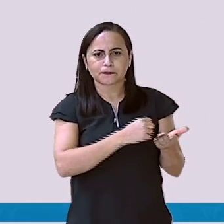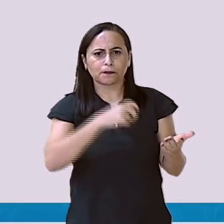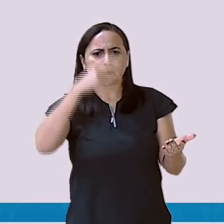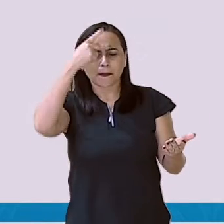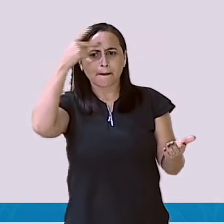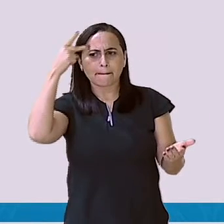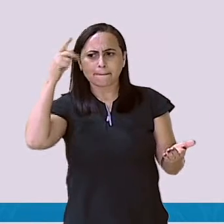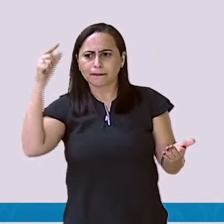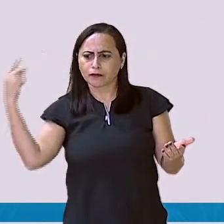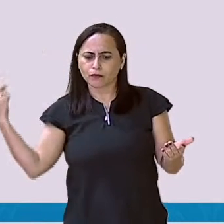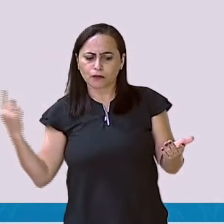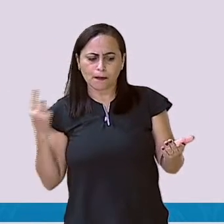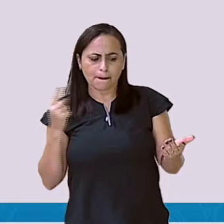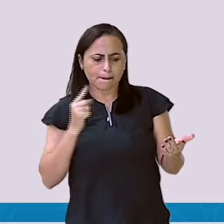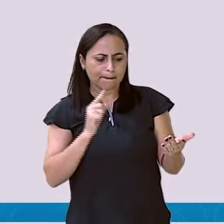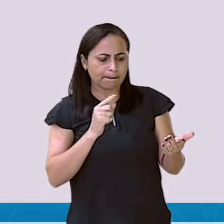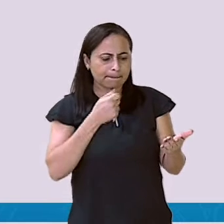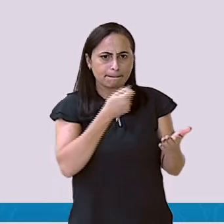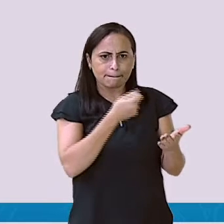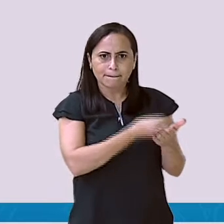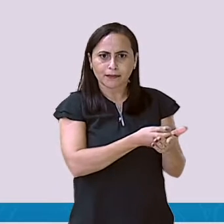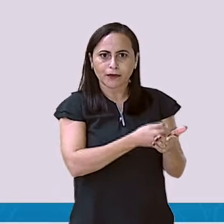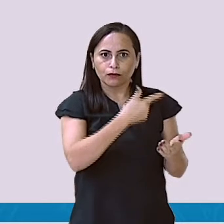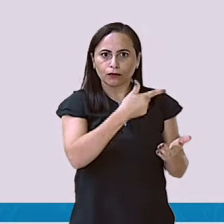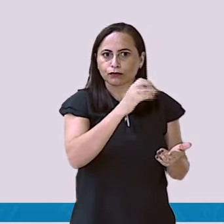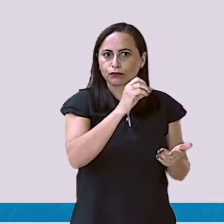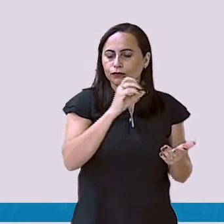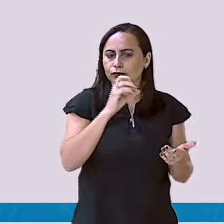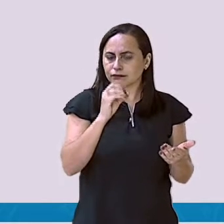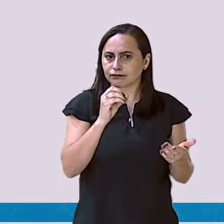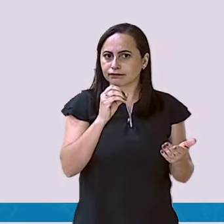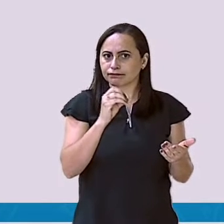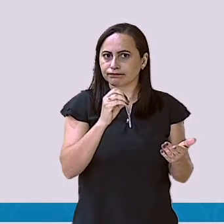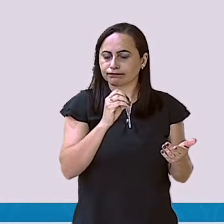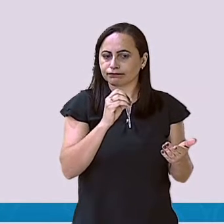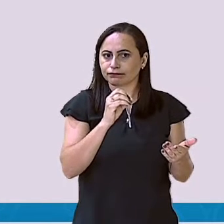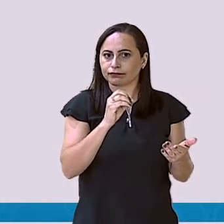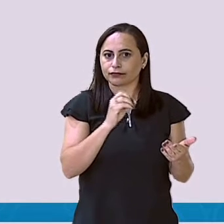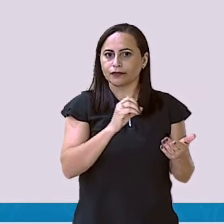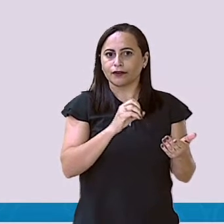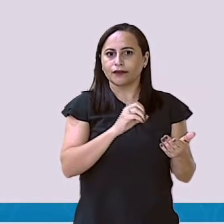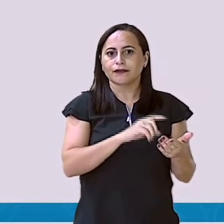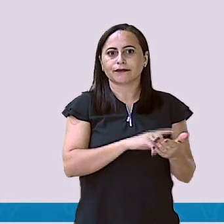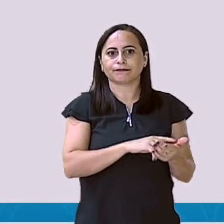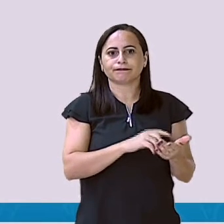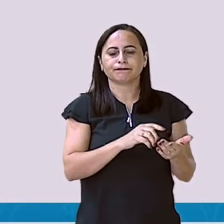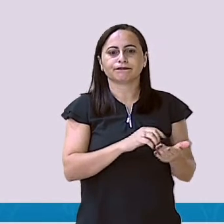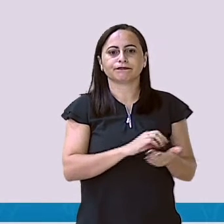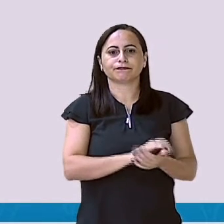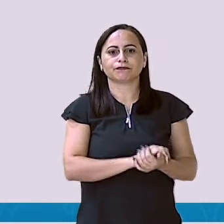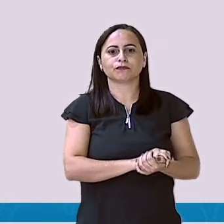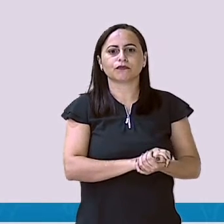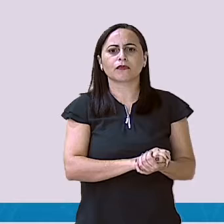200 no pagamento de uma compra no valor de R$ 177.